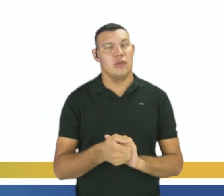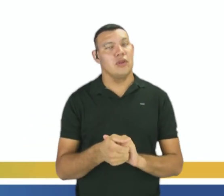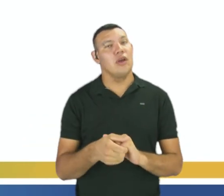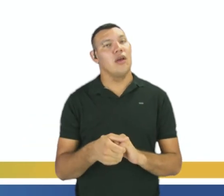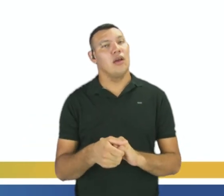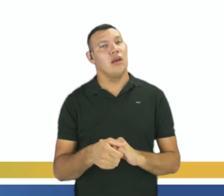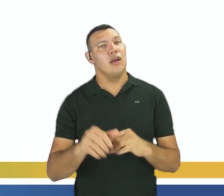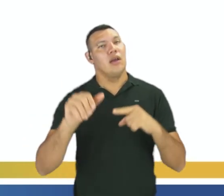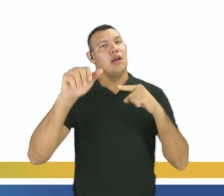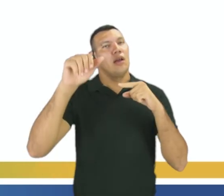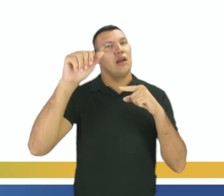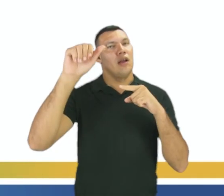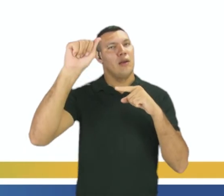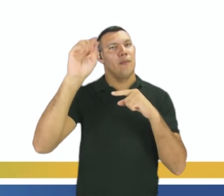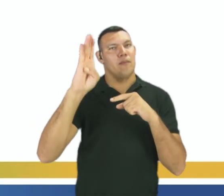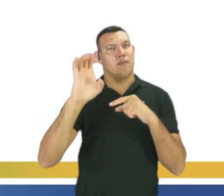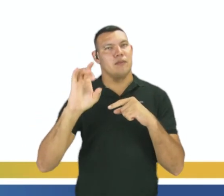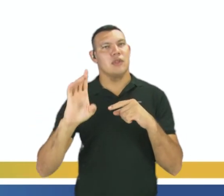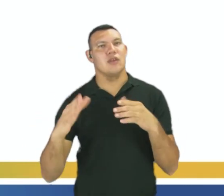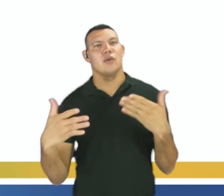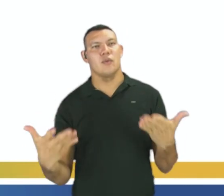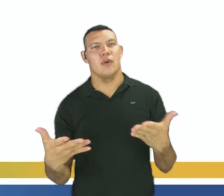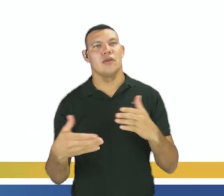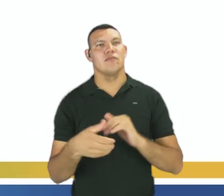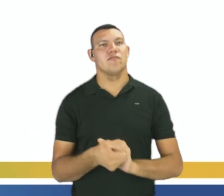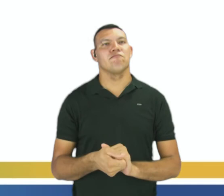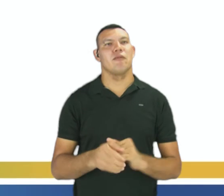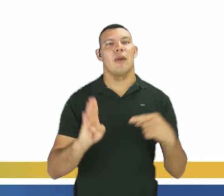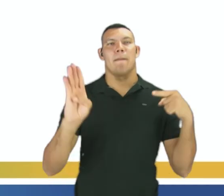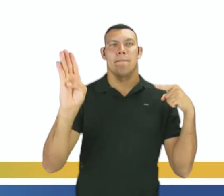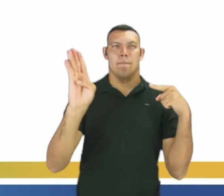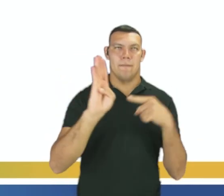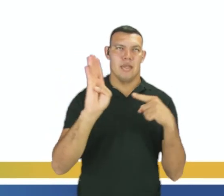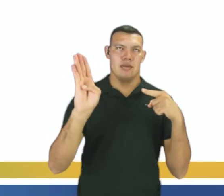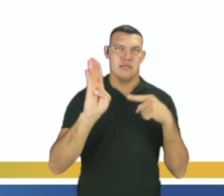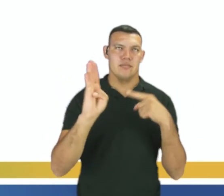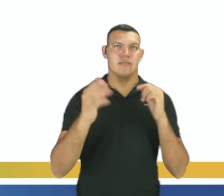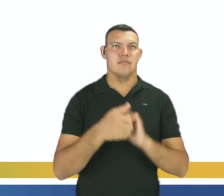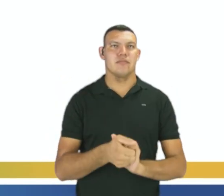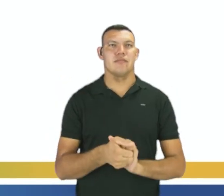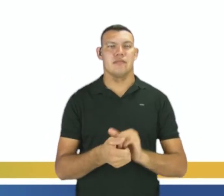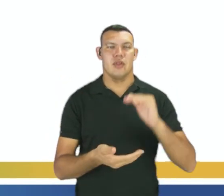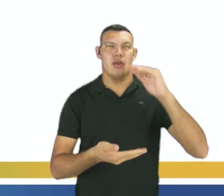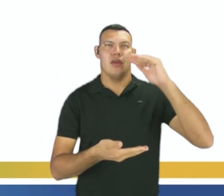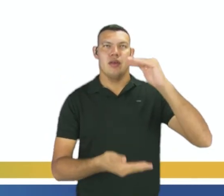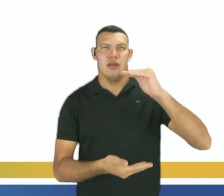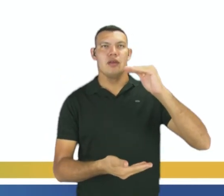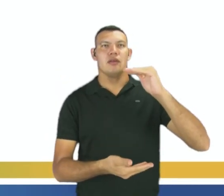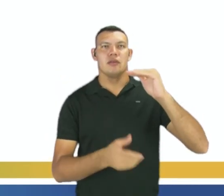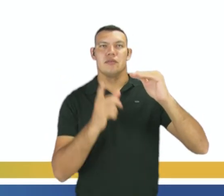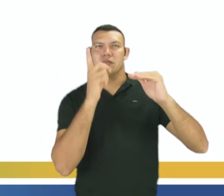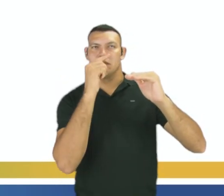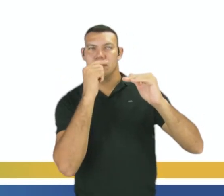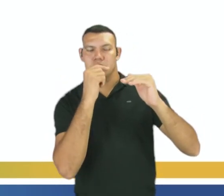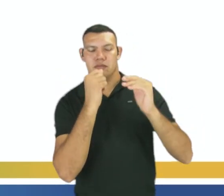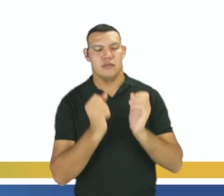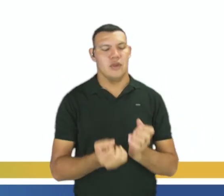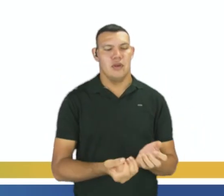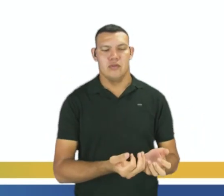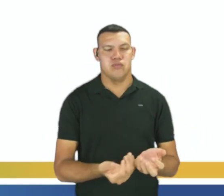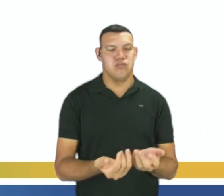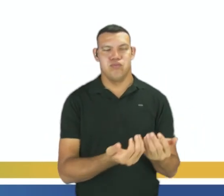que fala que o sistema está fechado é a letra B, garrafa de água mineral gasosa